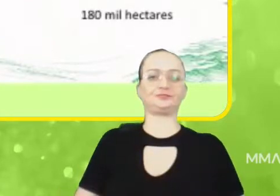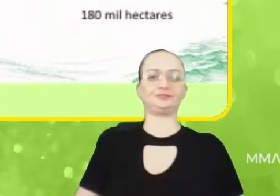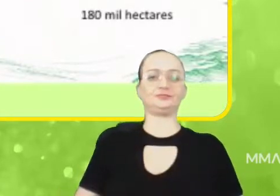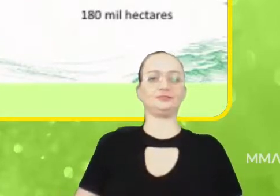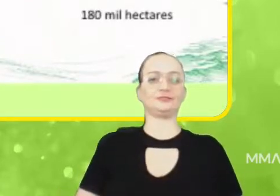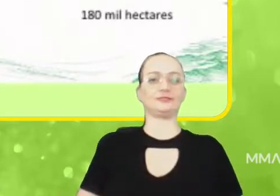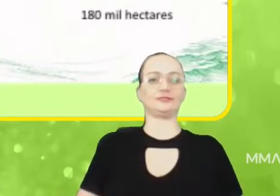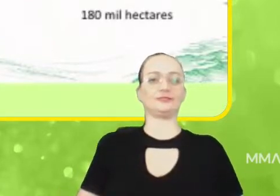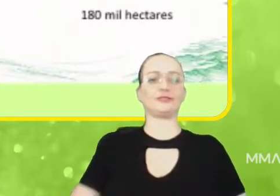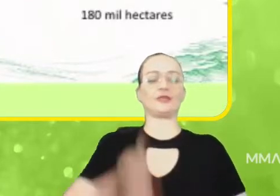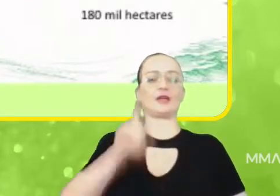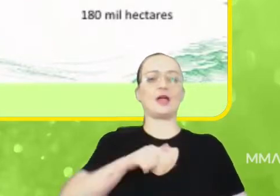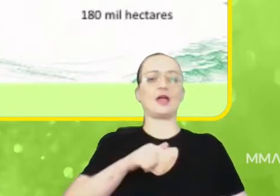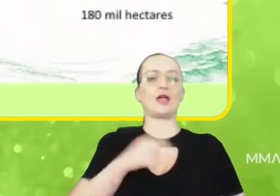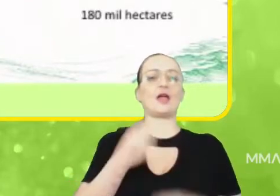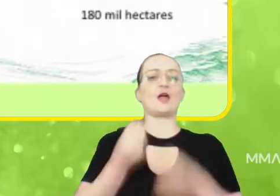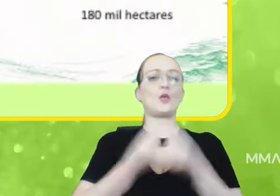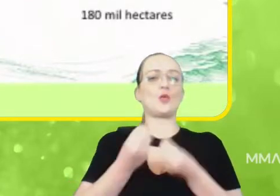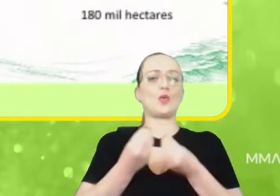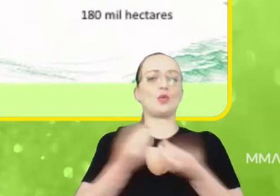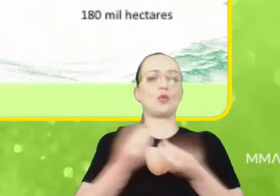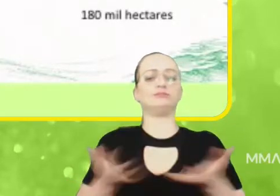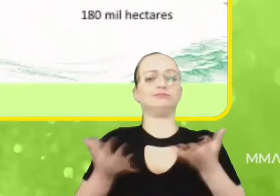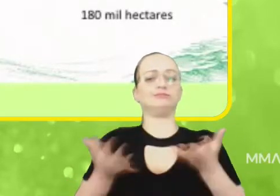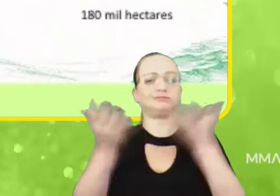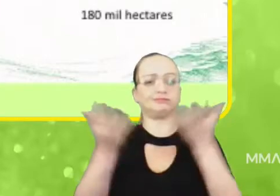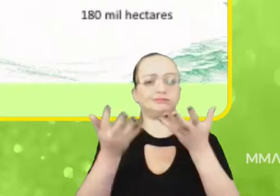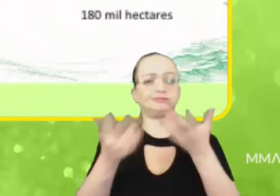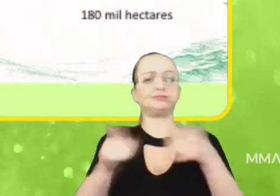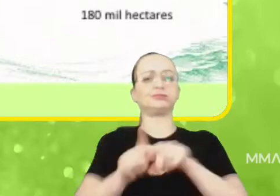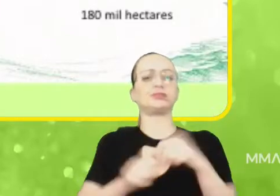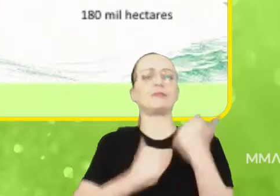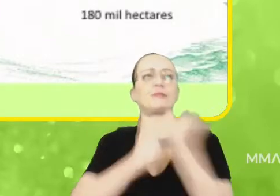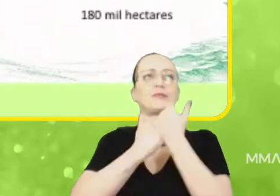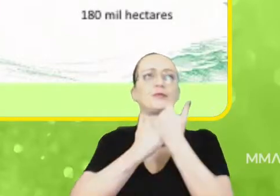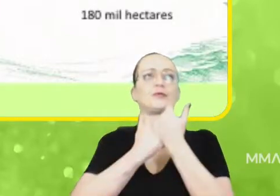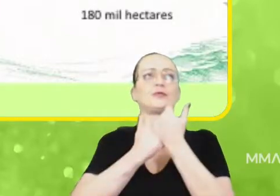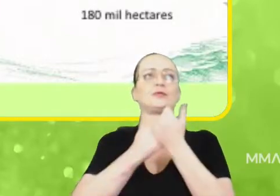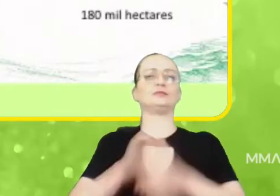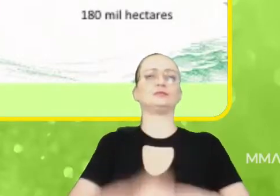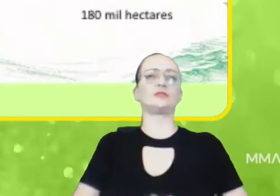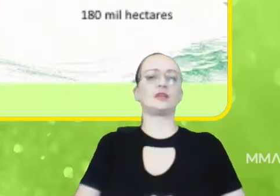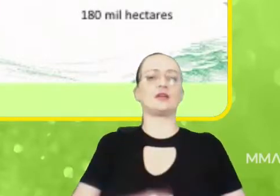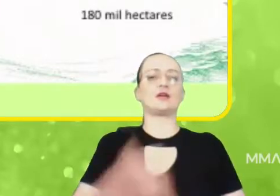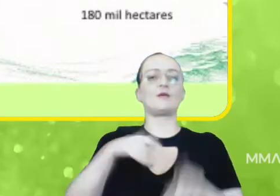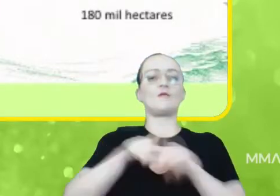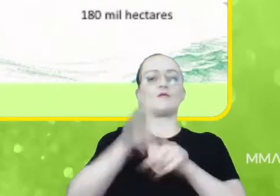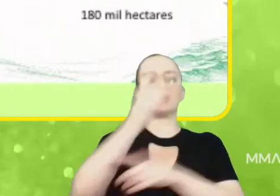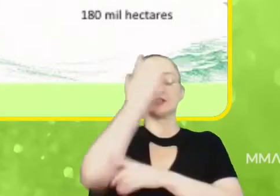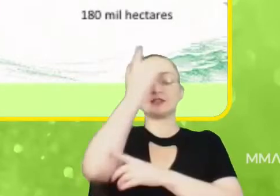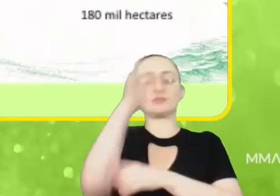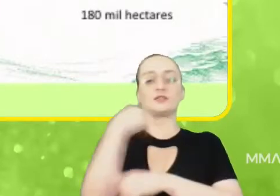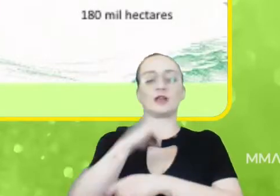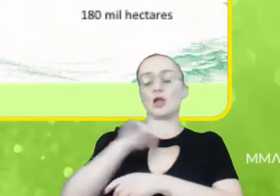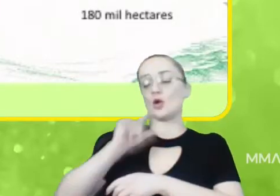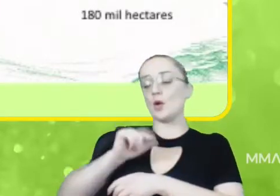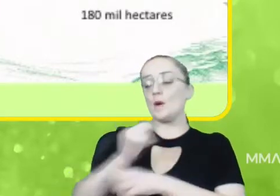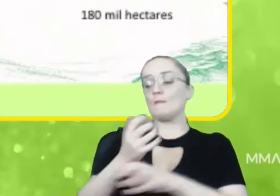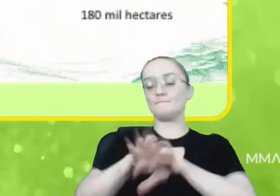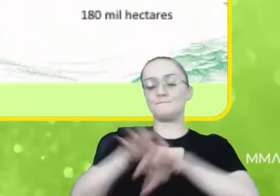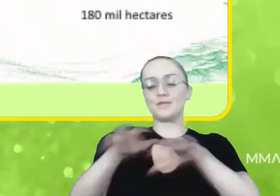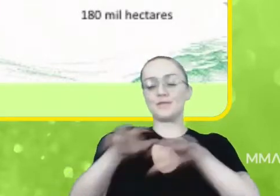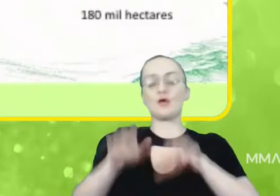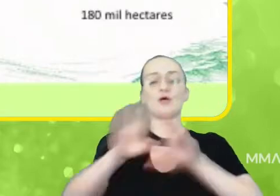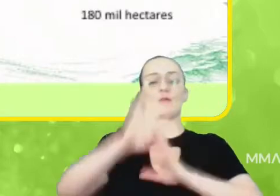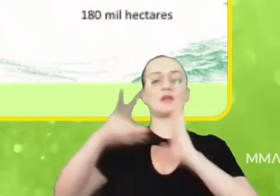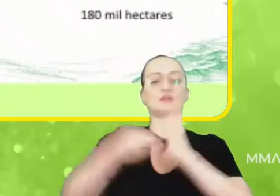uma espécie de fomento e de apoio e a facilidade que a gente tem no bioma Amazônia, o doutor Munir